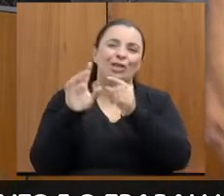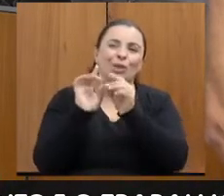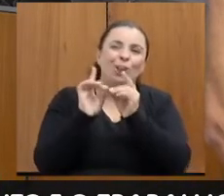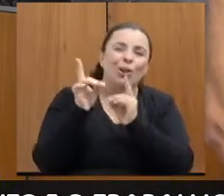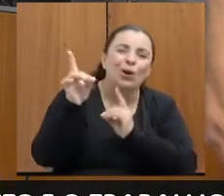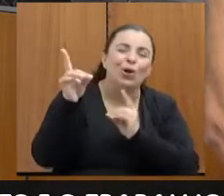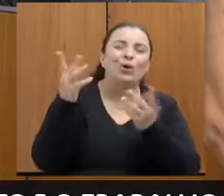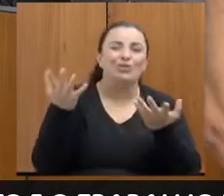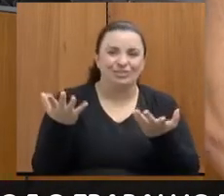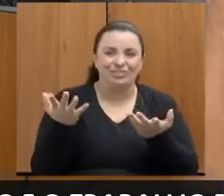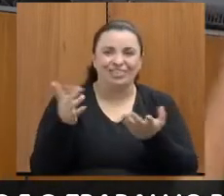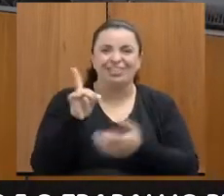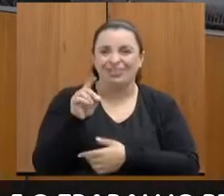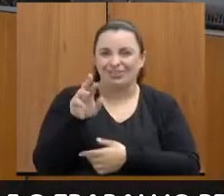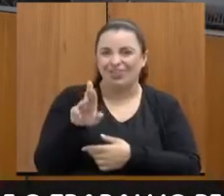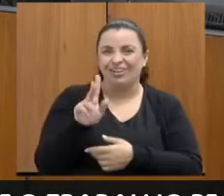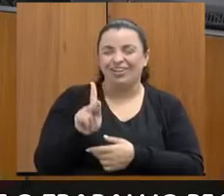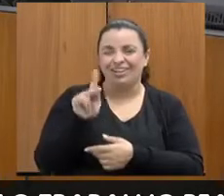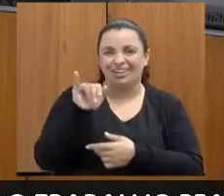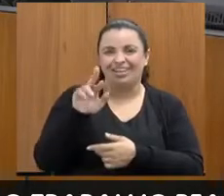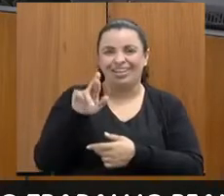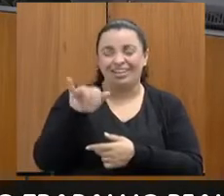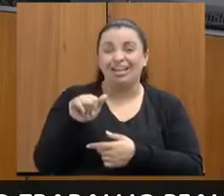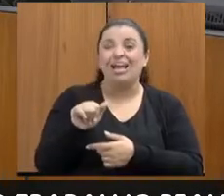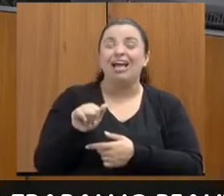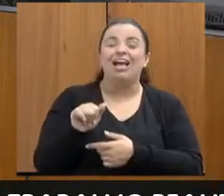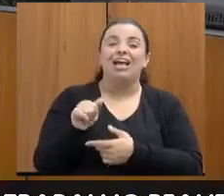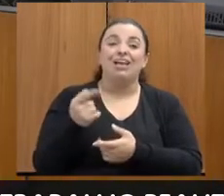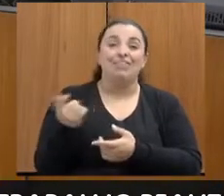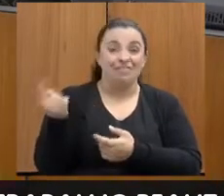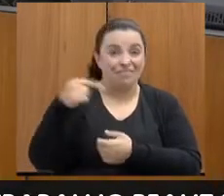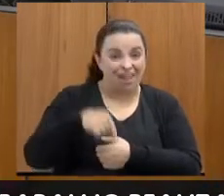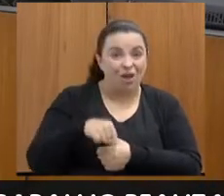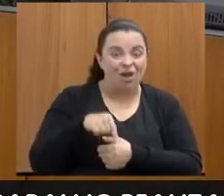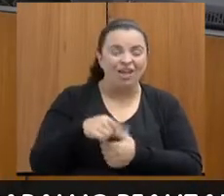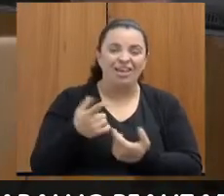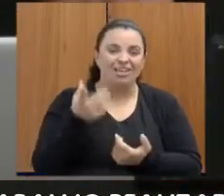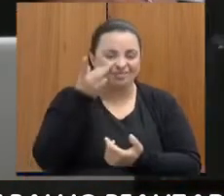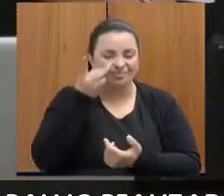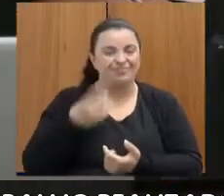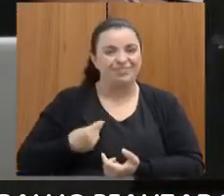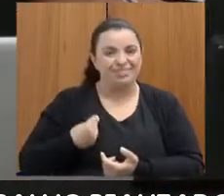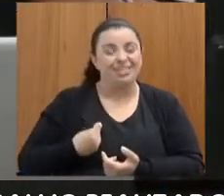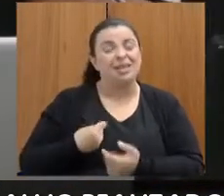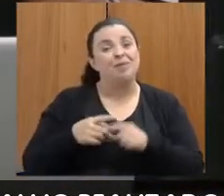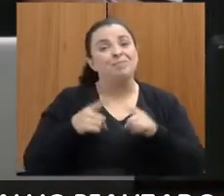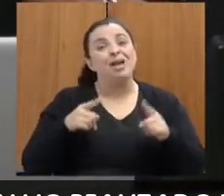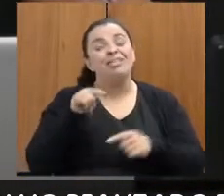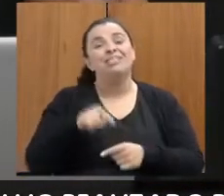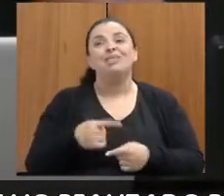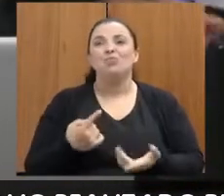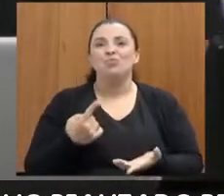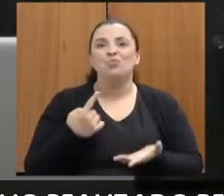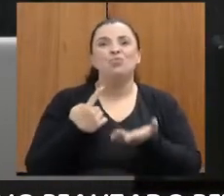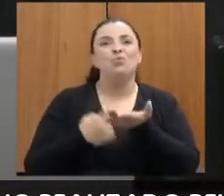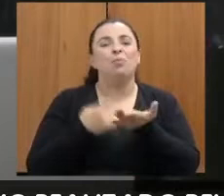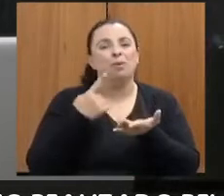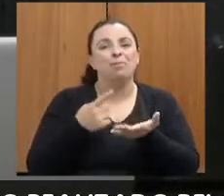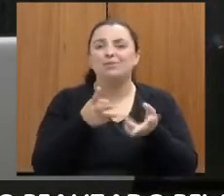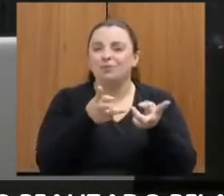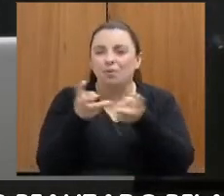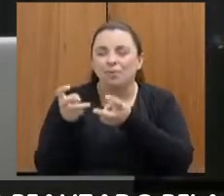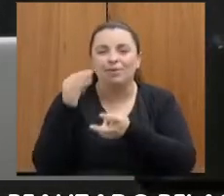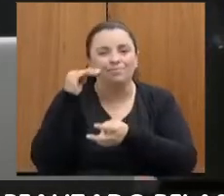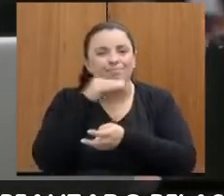não doutora Kiri? Para estar aqui conosco, mas esse é um comprometimento que eu percebo em todos vocês, em todas